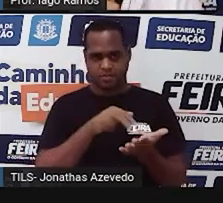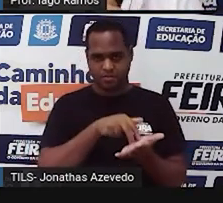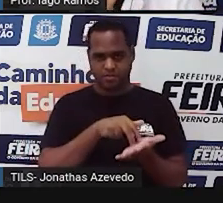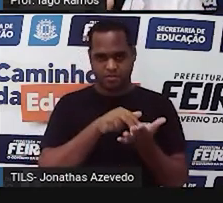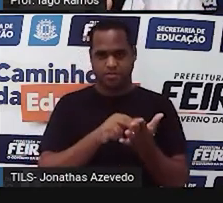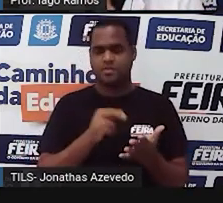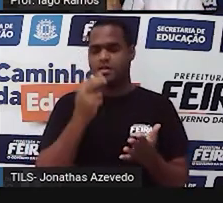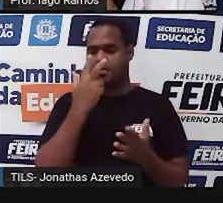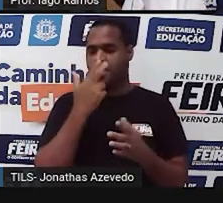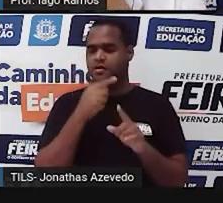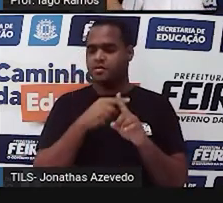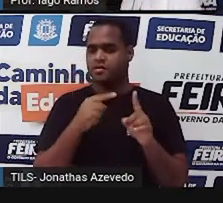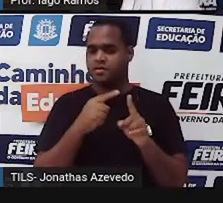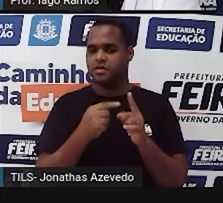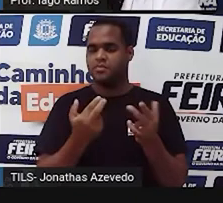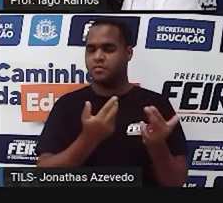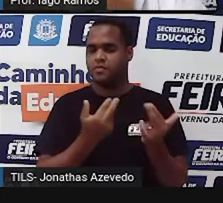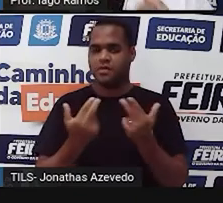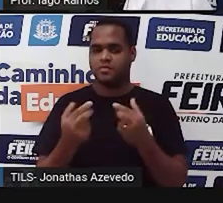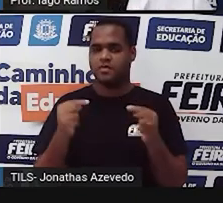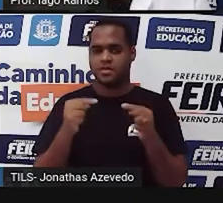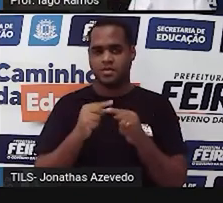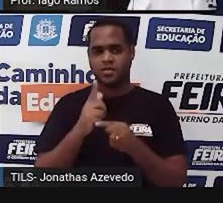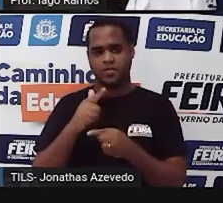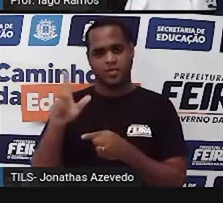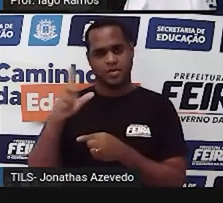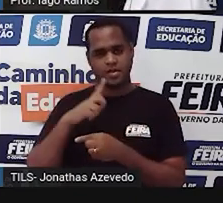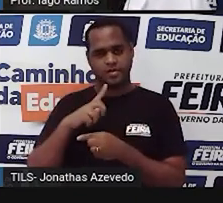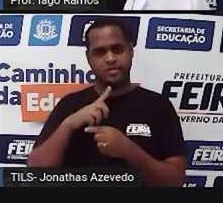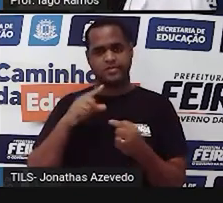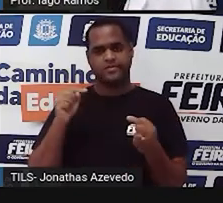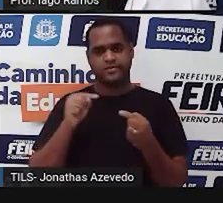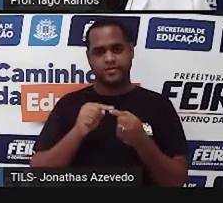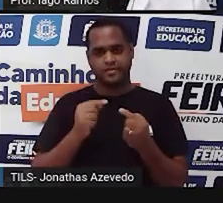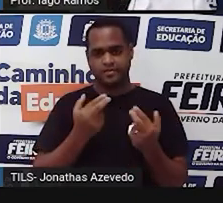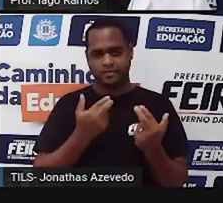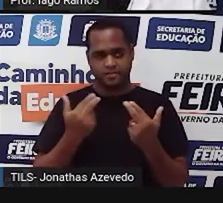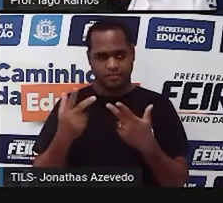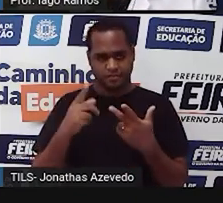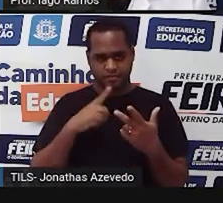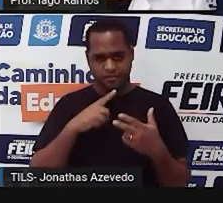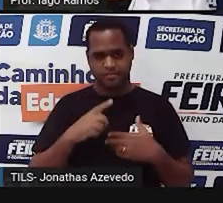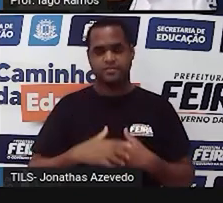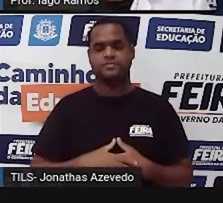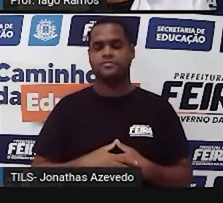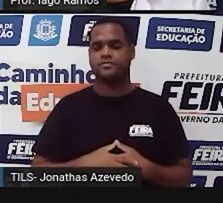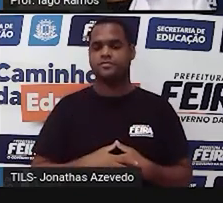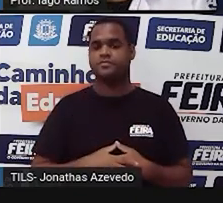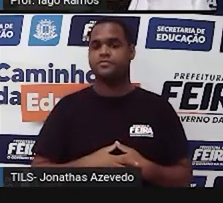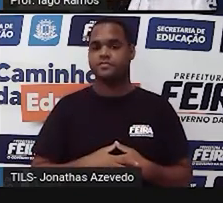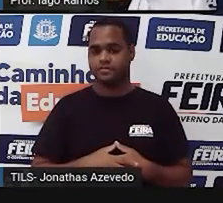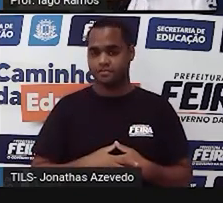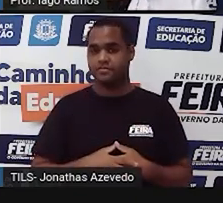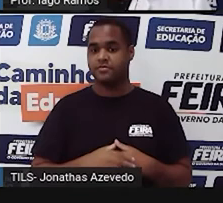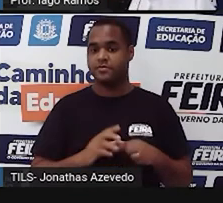igual ao peso que tem no outro prato. Então, aquelas duas caixinhas ali,